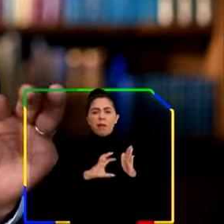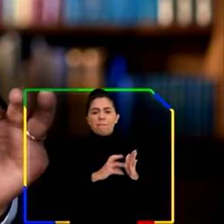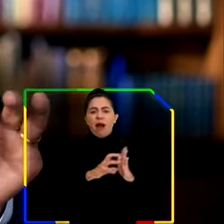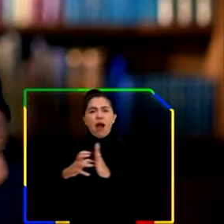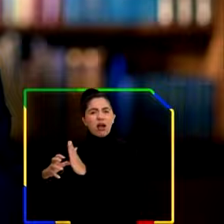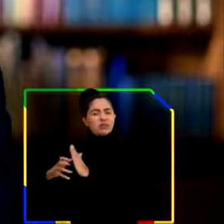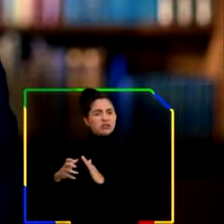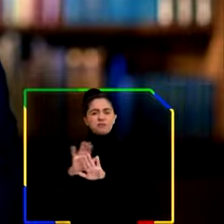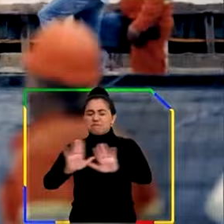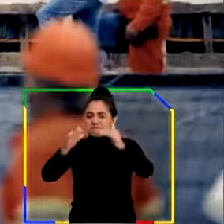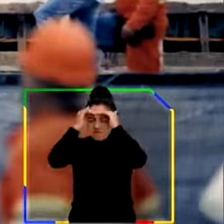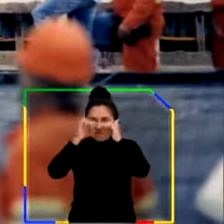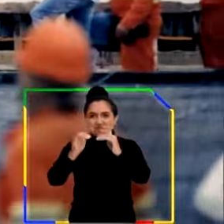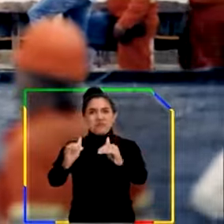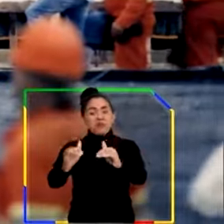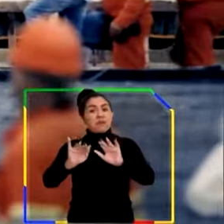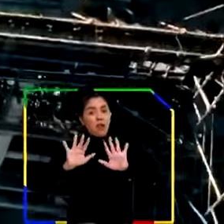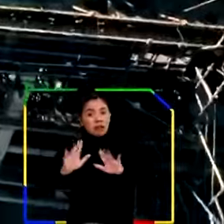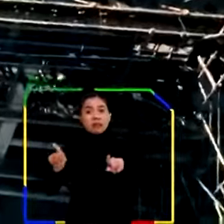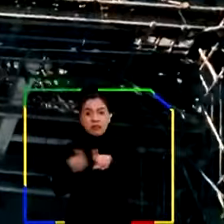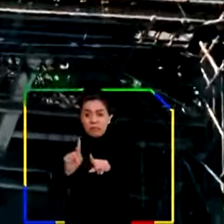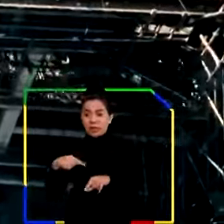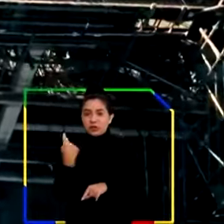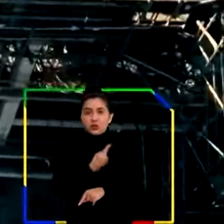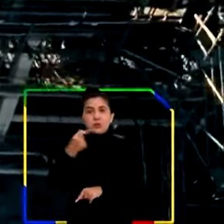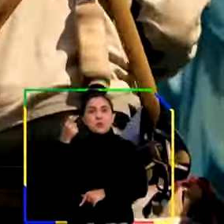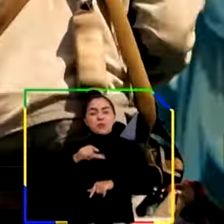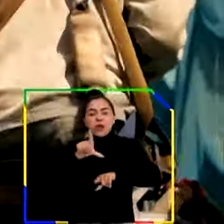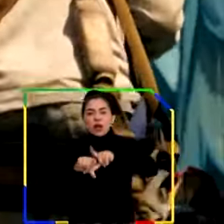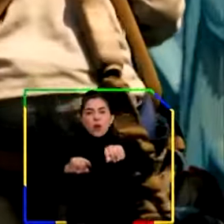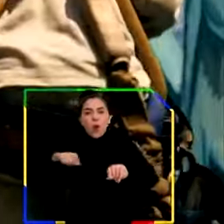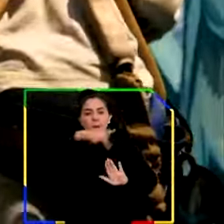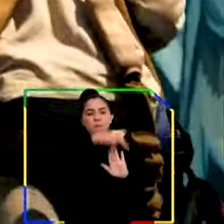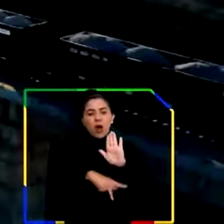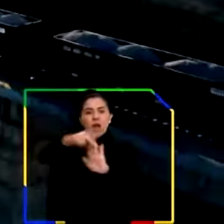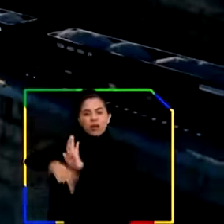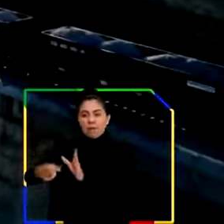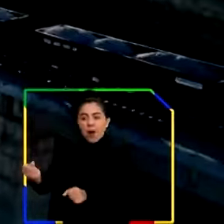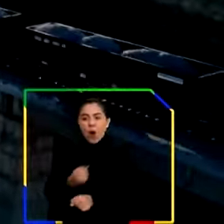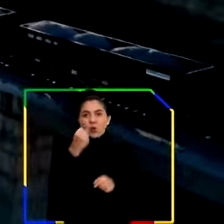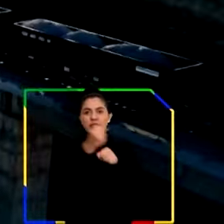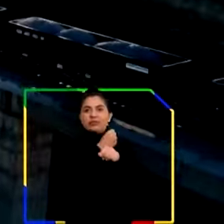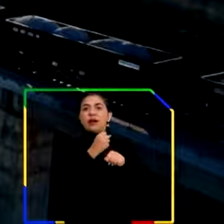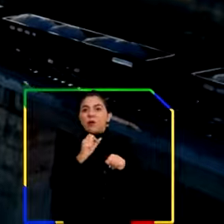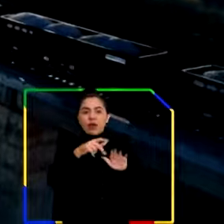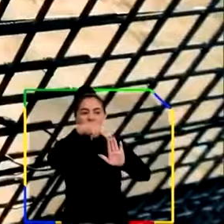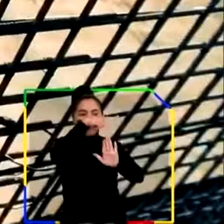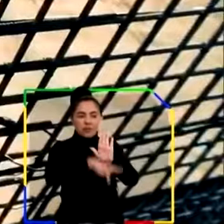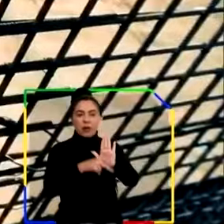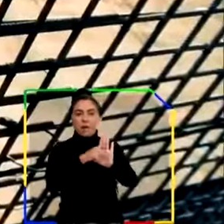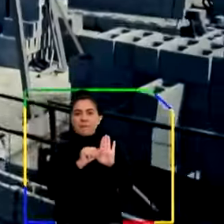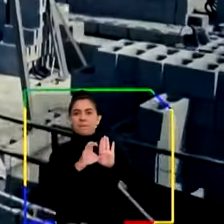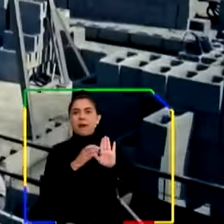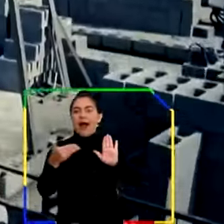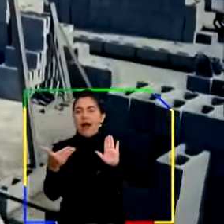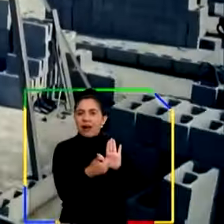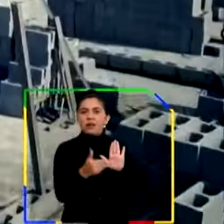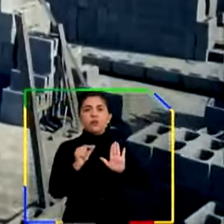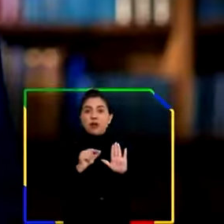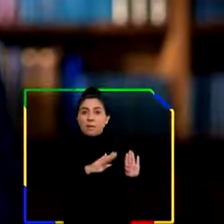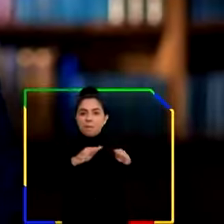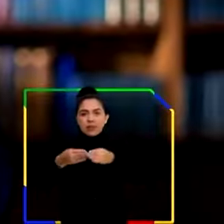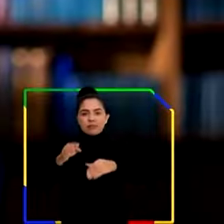partido político de cada um. Foi assim na seleção das obras prioritárias do PAC, o programa de aceleração do